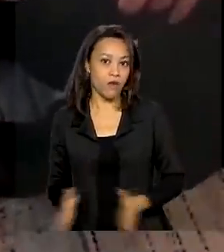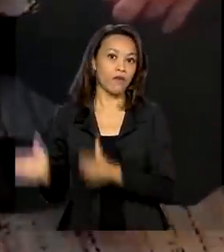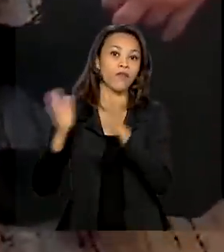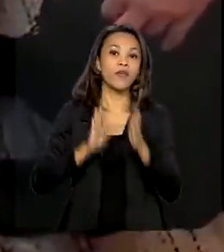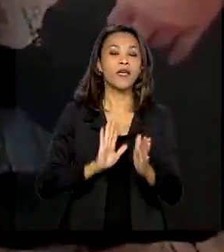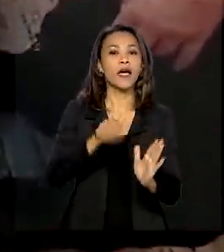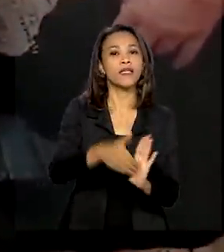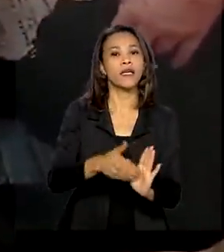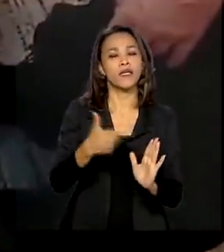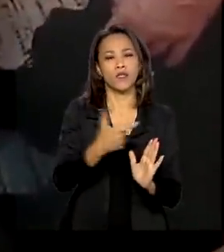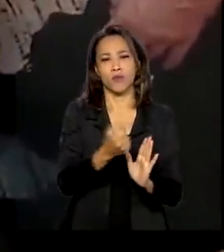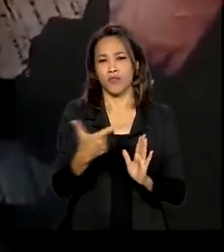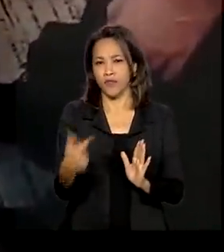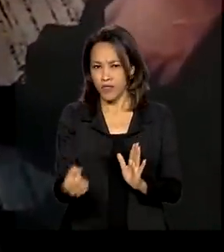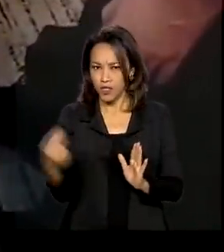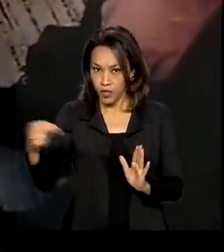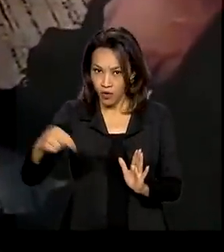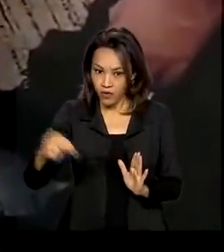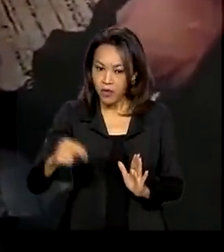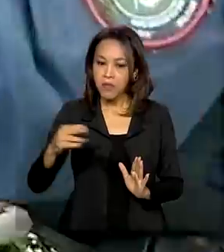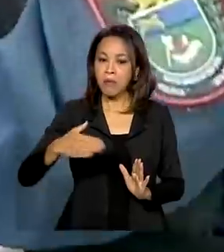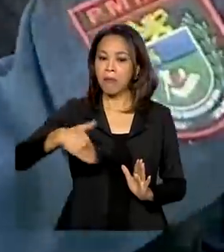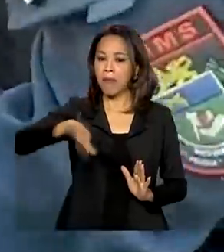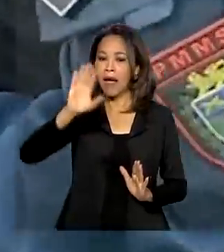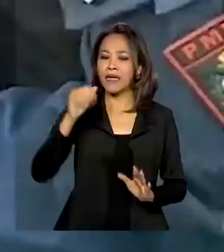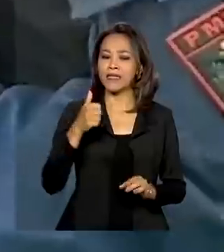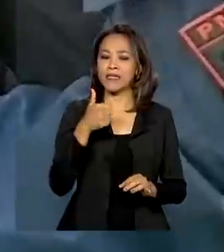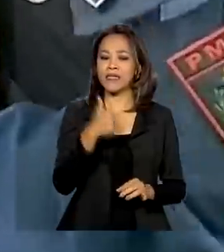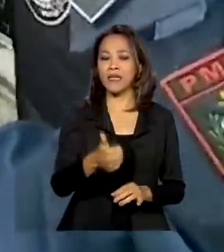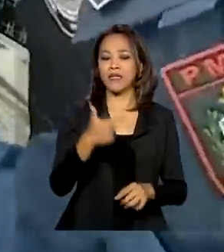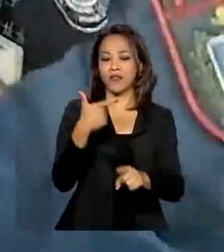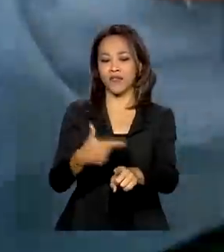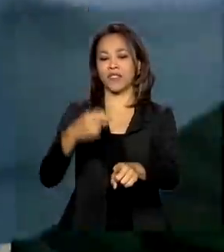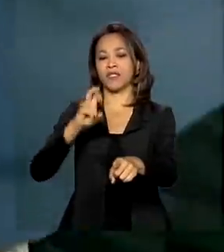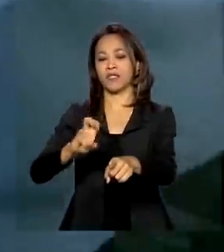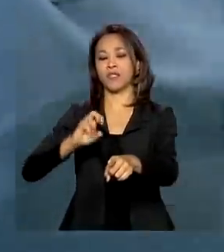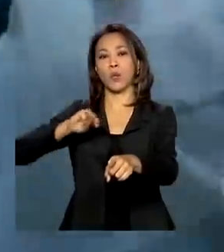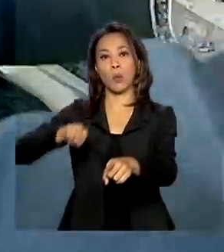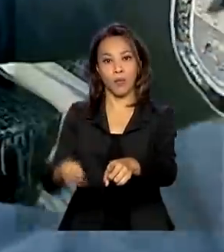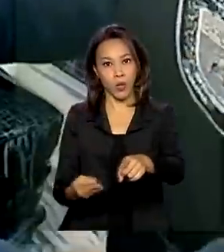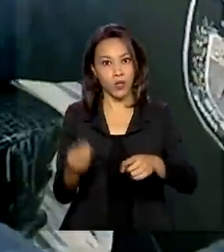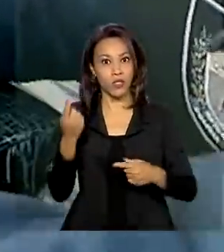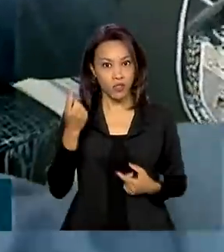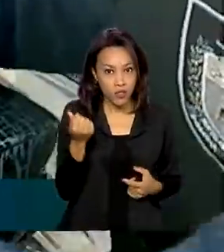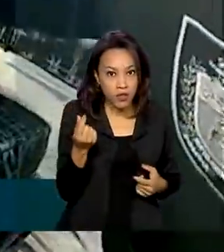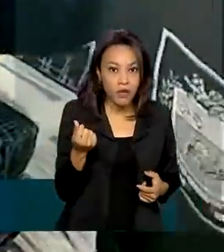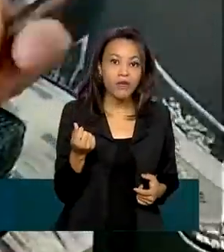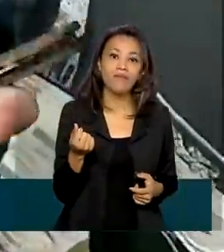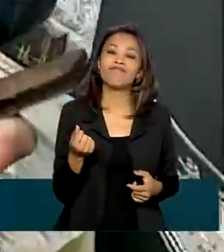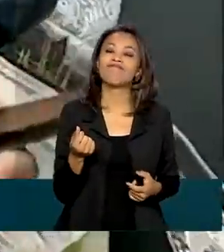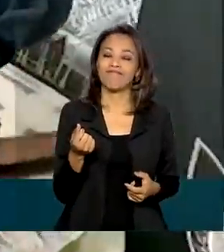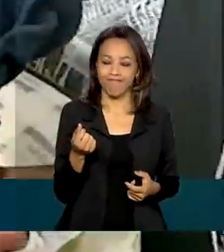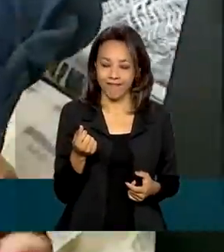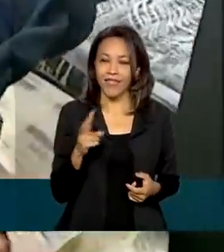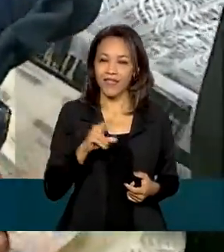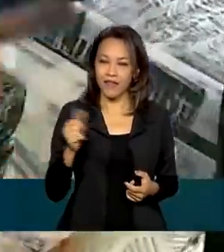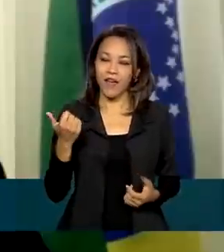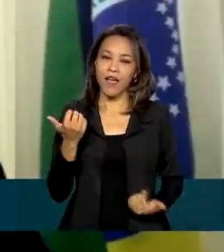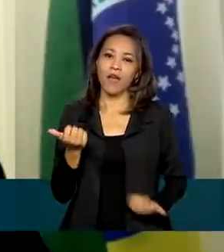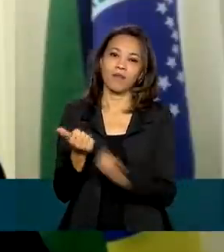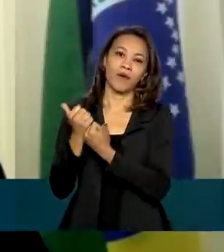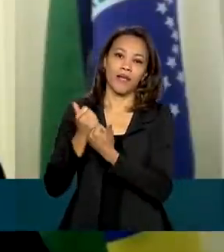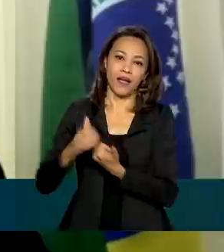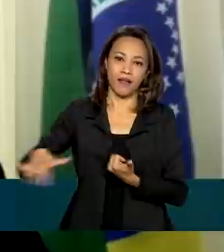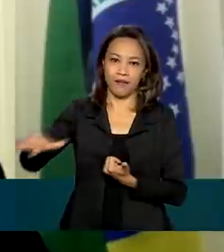2020, já são mais de 125 milhões. Dinheiro que reforça o combate a crimes.